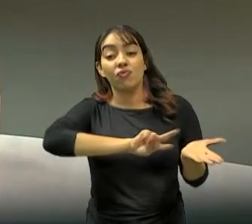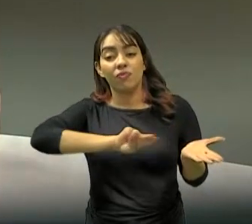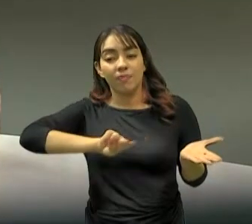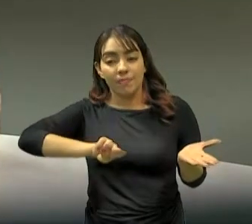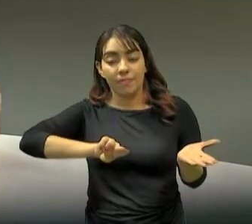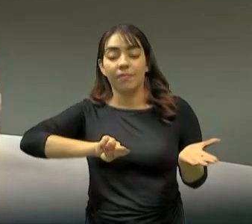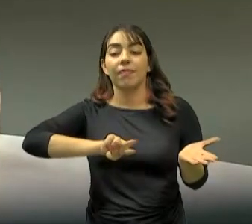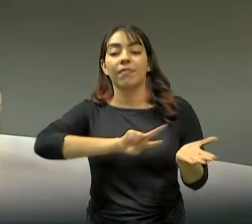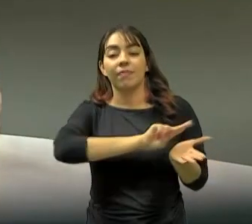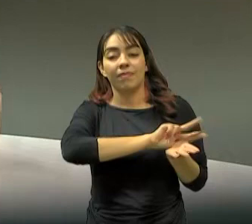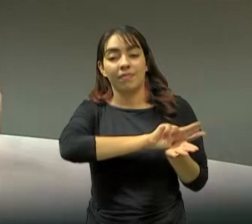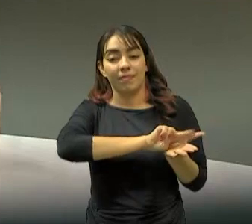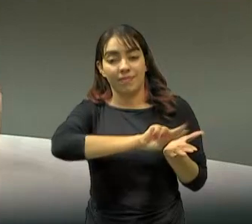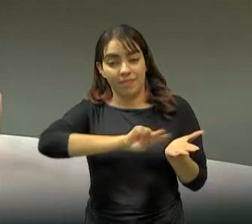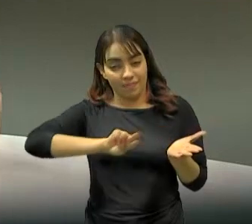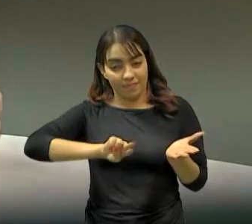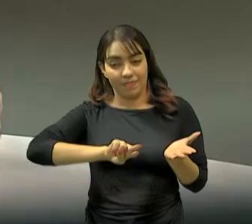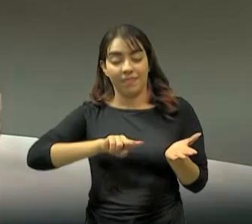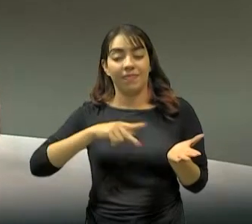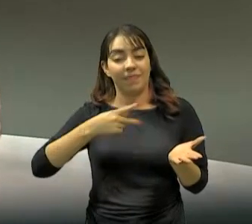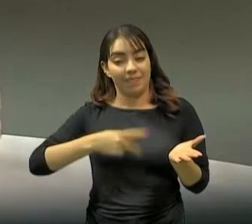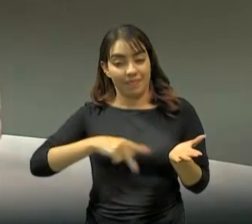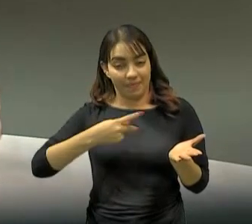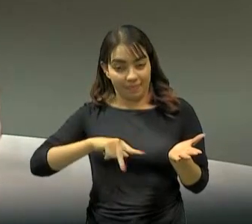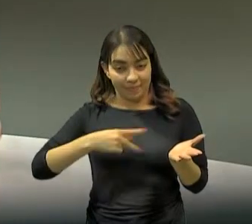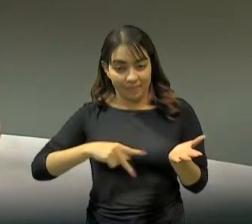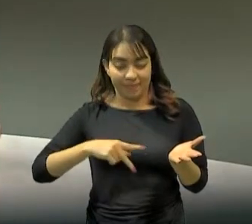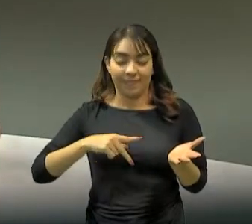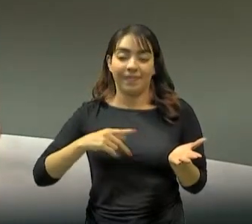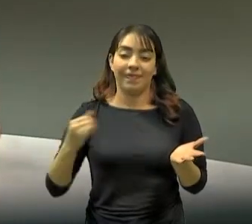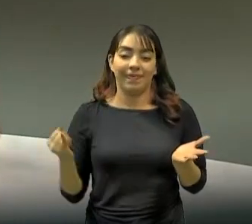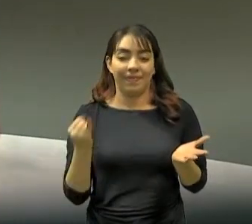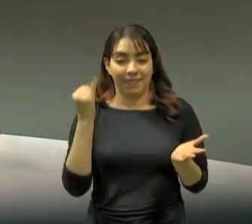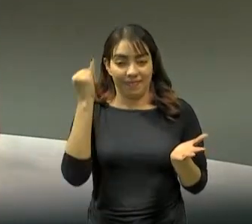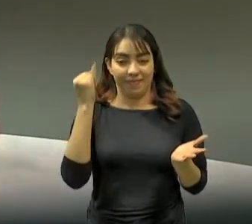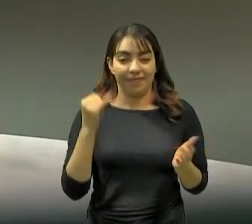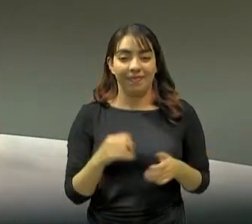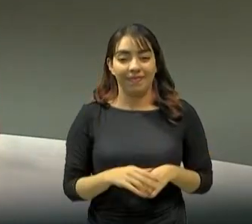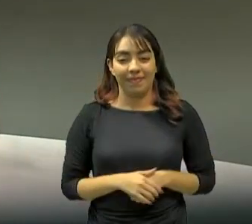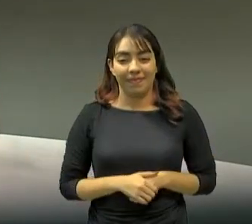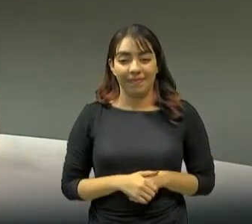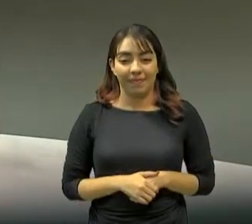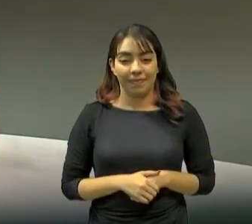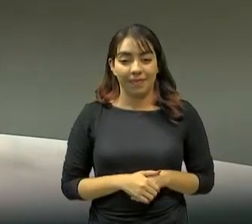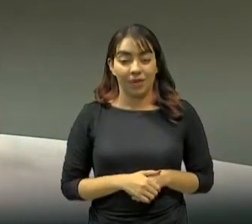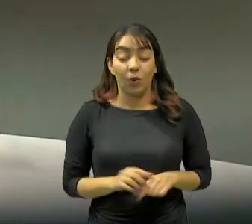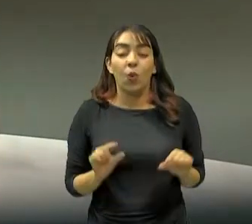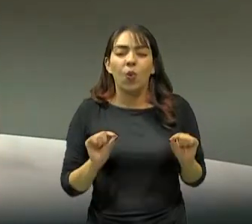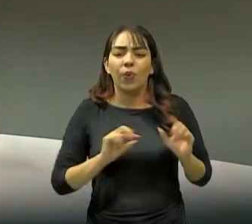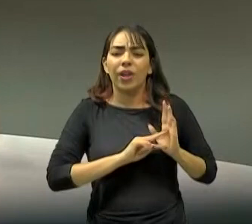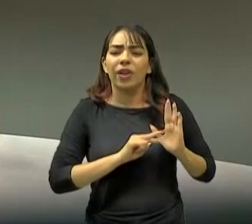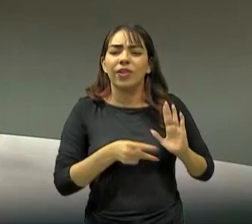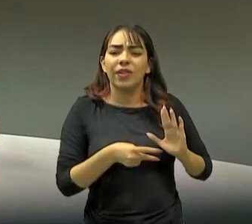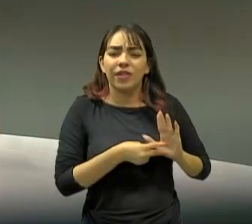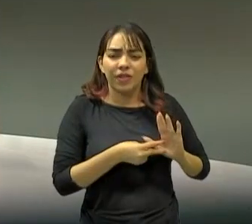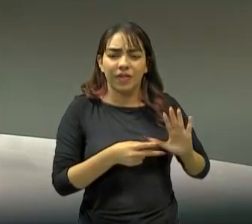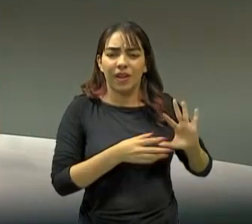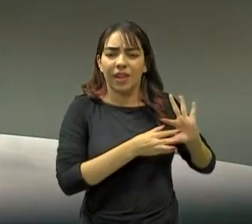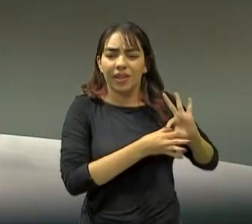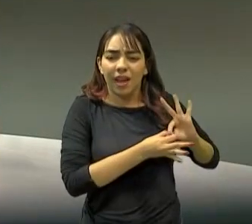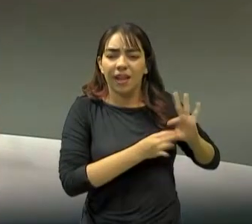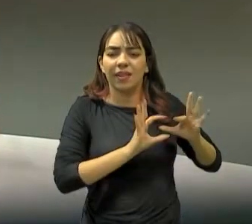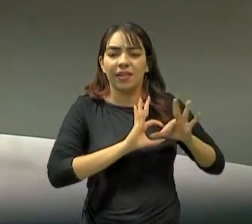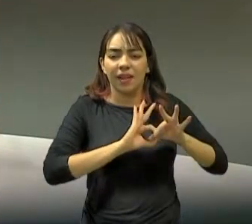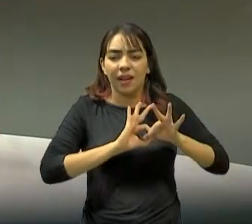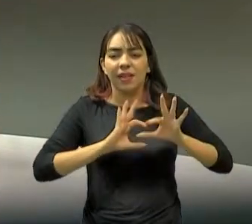gestão das organizações, ou seja, quando a gente acerta em cada peça dessa, nesse elo, que é